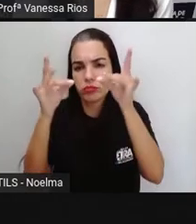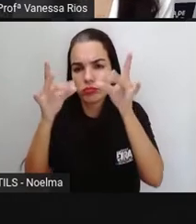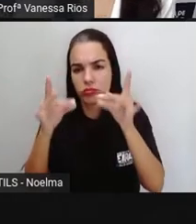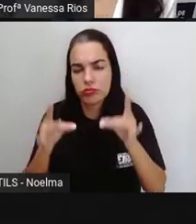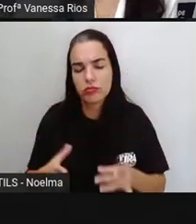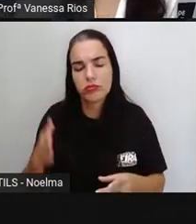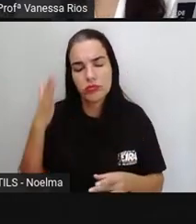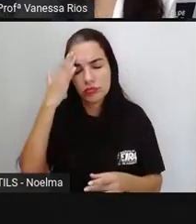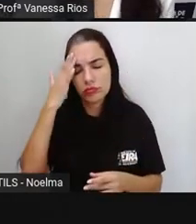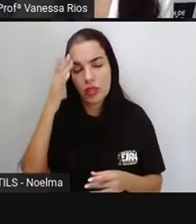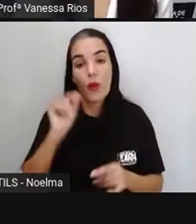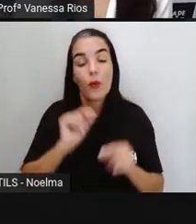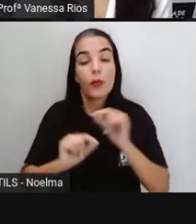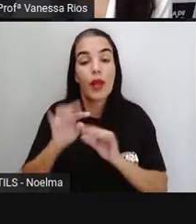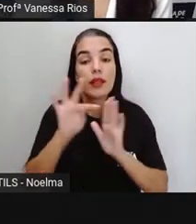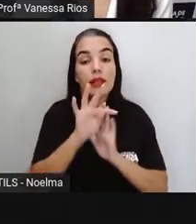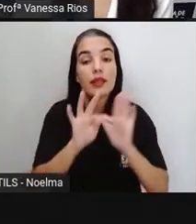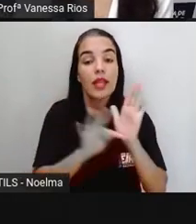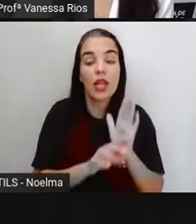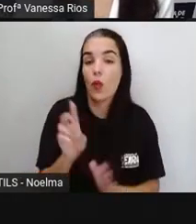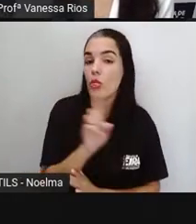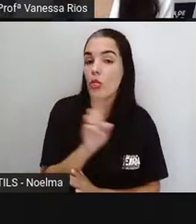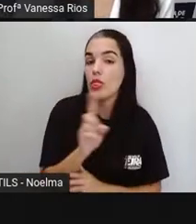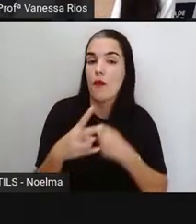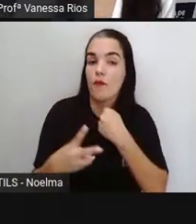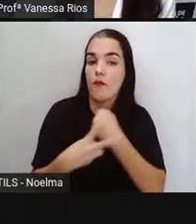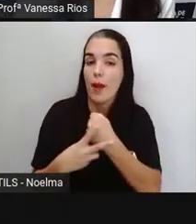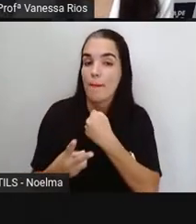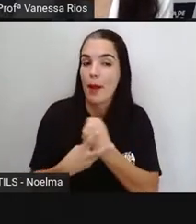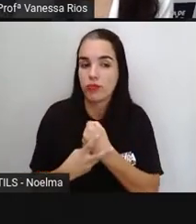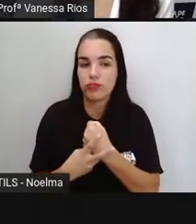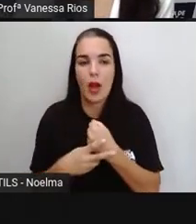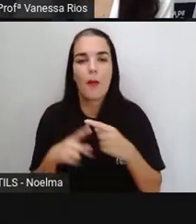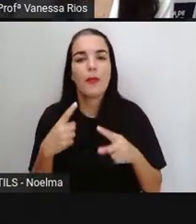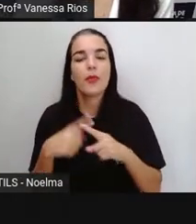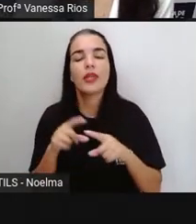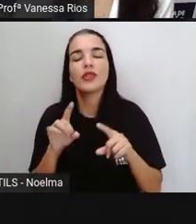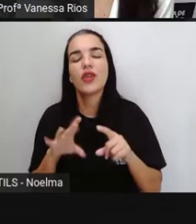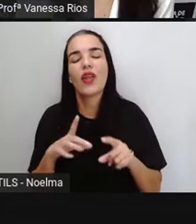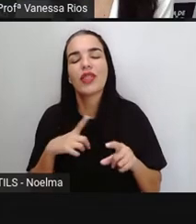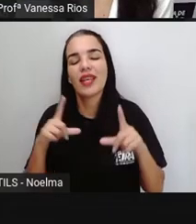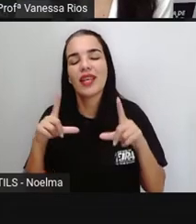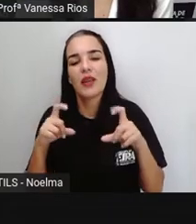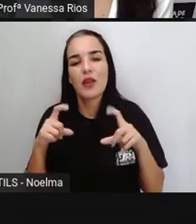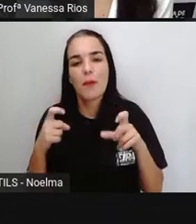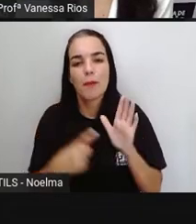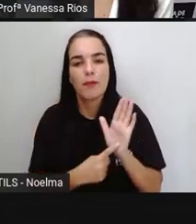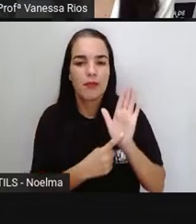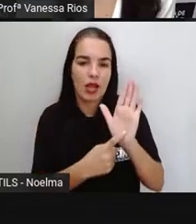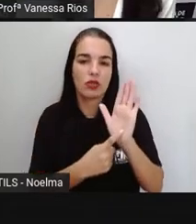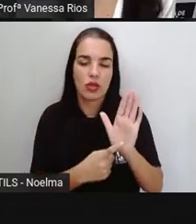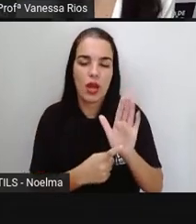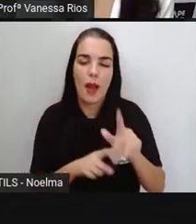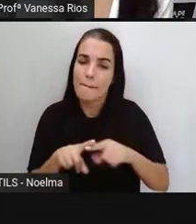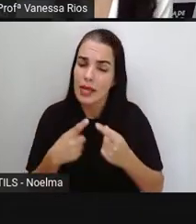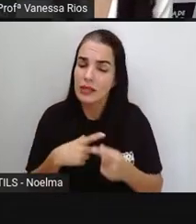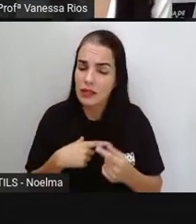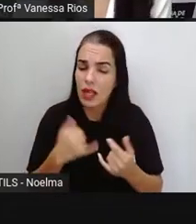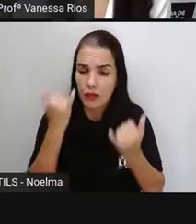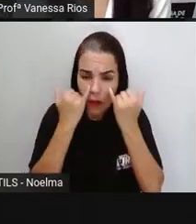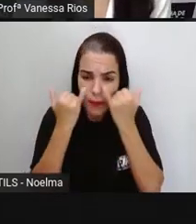não verbais, né? Porque apresentam ali imagens, desenhos, mas que também vão trazer ali informações